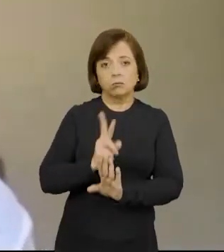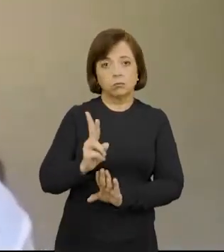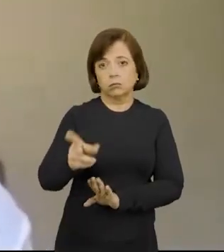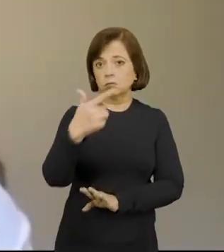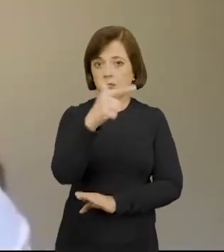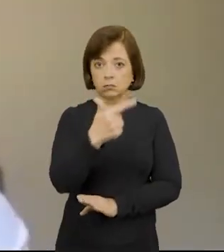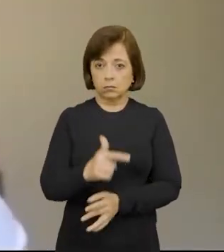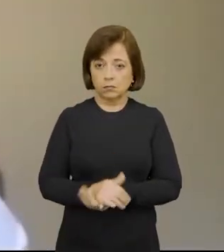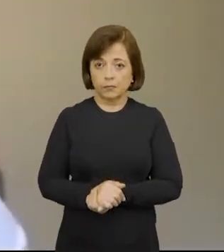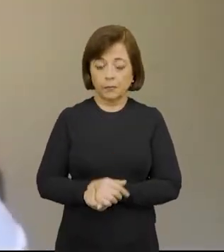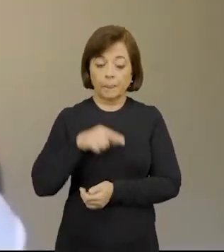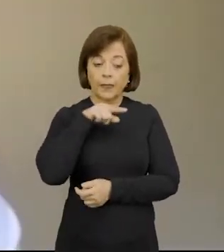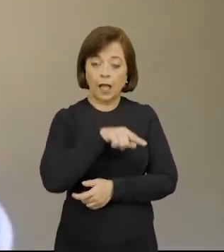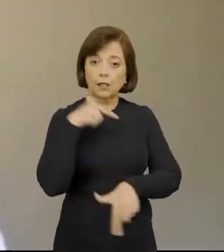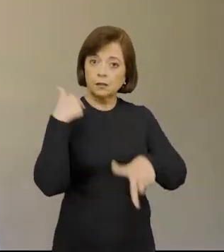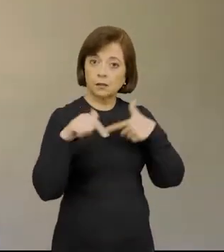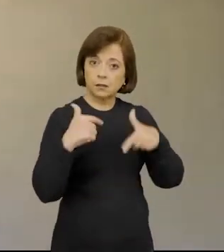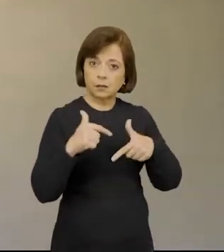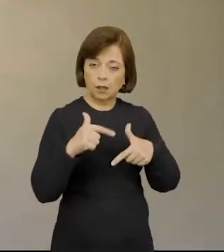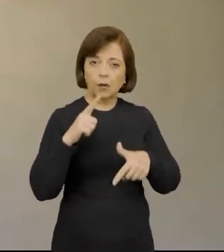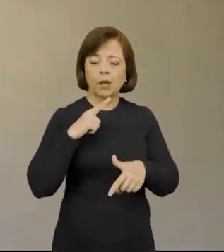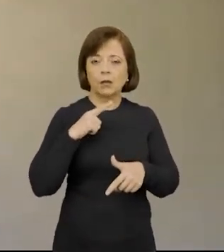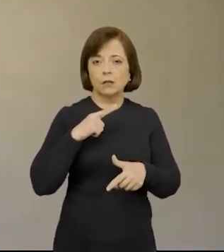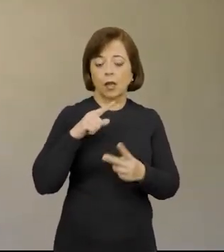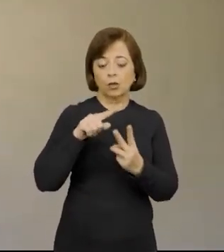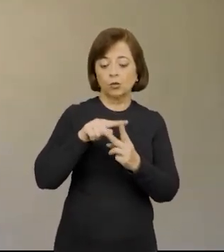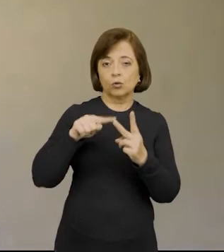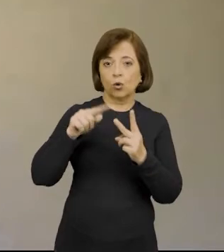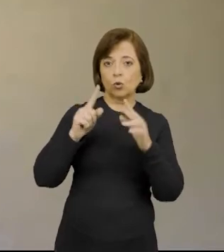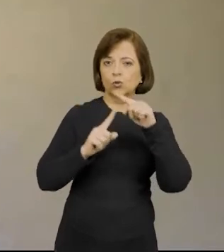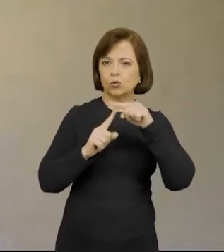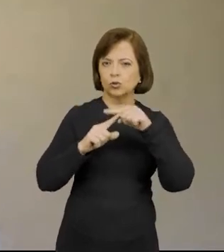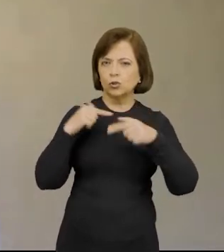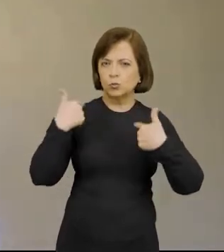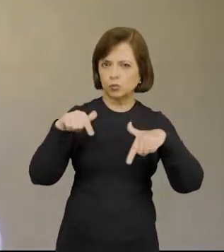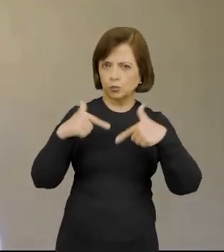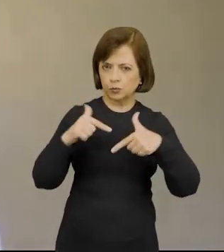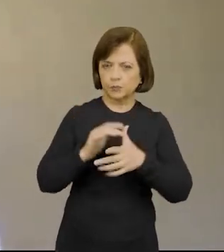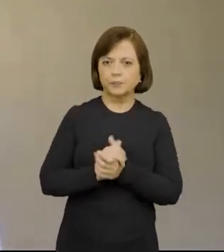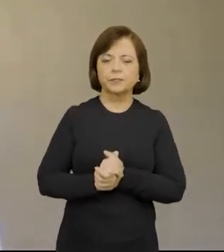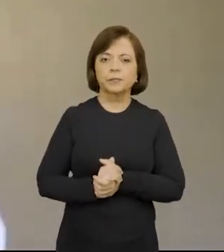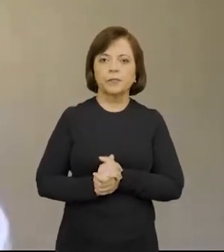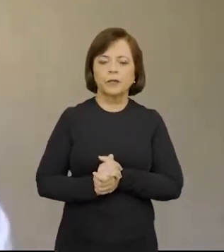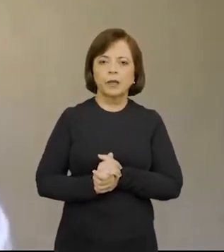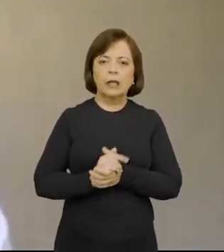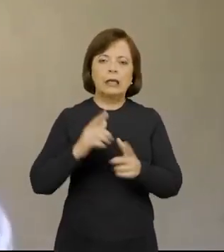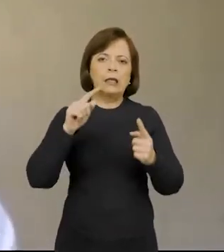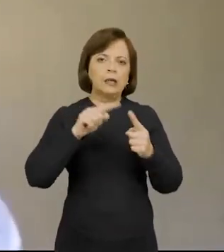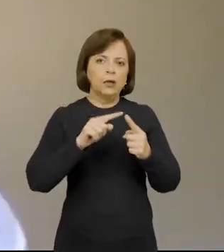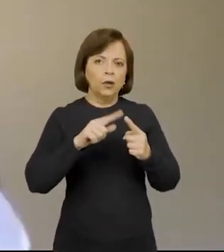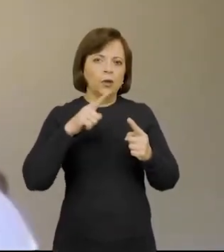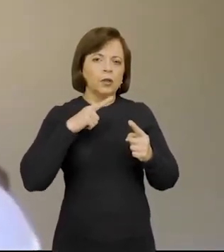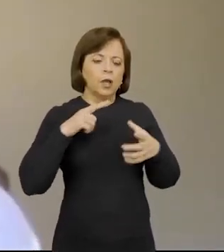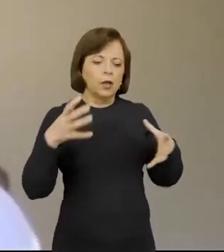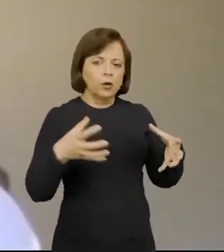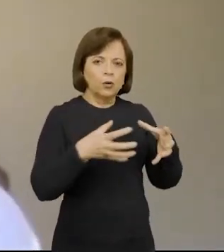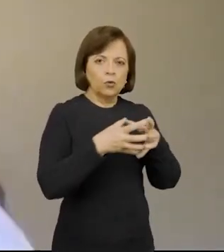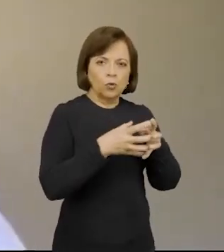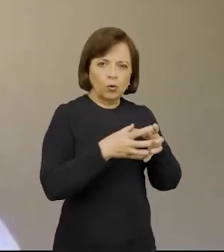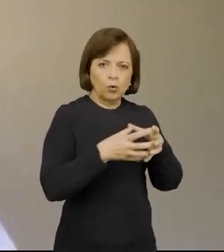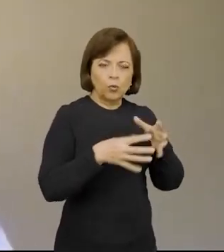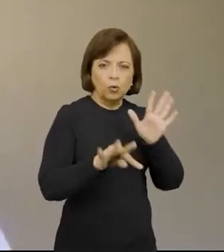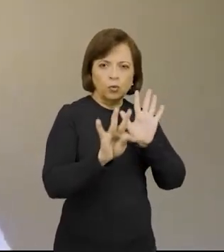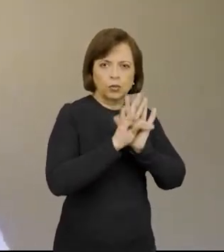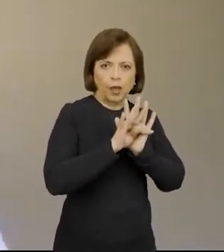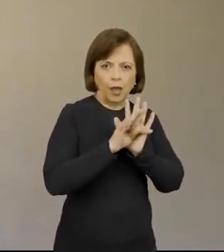serviço conta com dois tipos de profissionais. Profissionais integrantes de uma equipe técnica